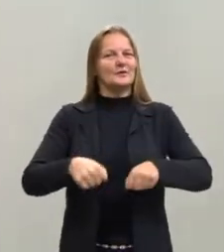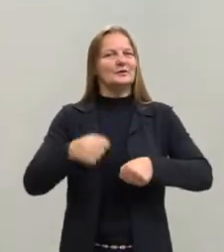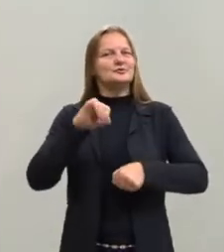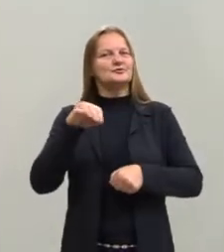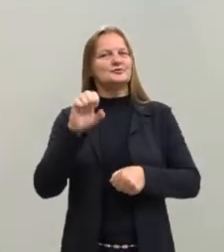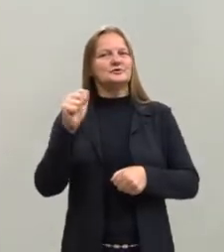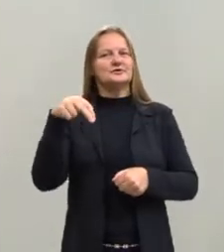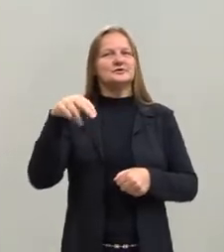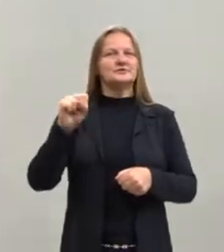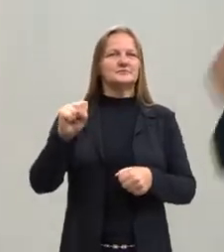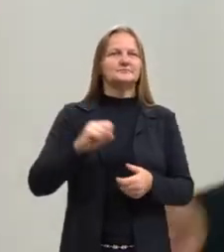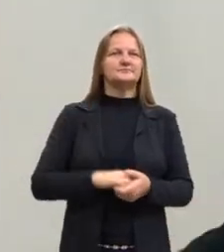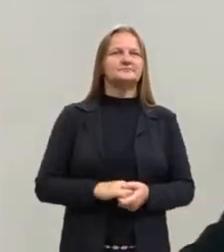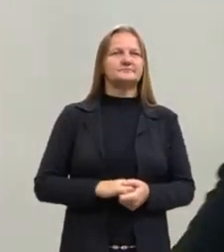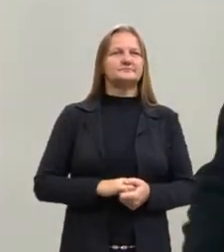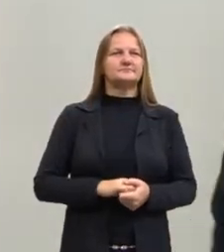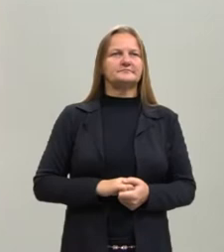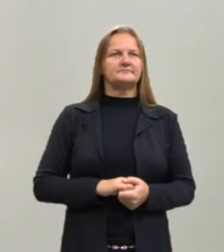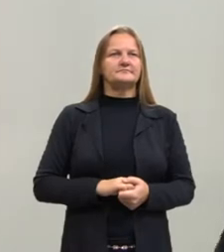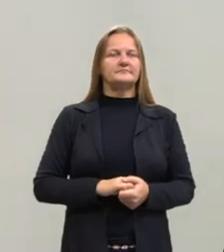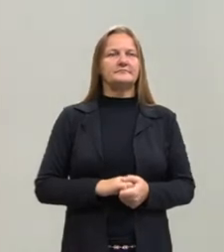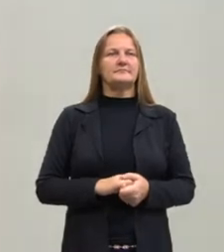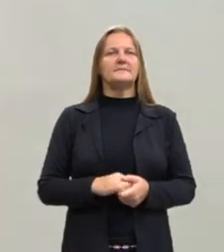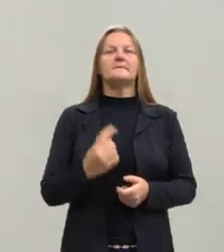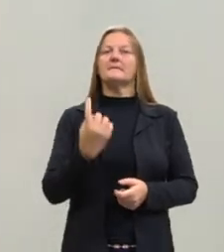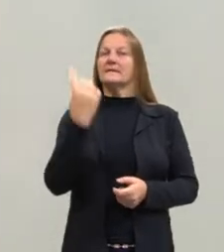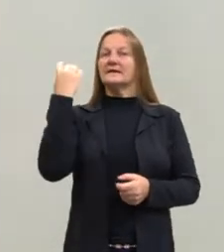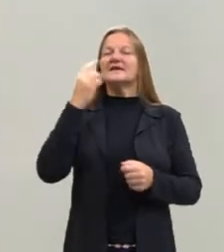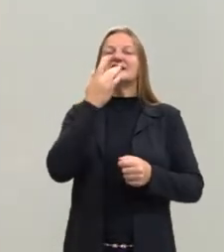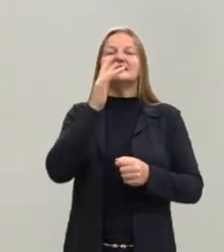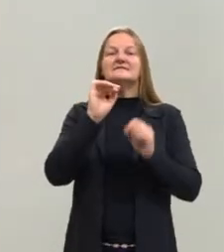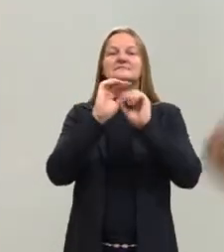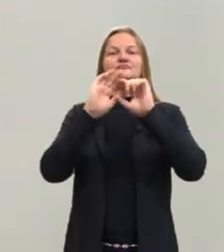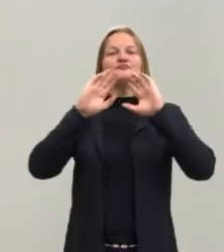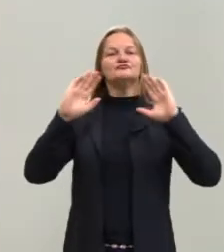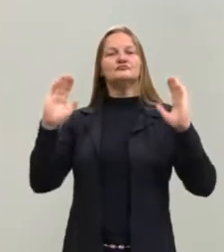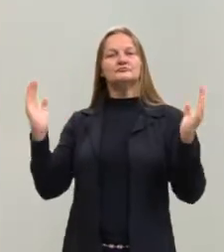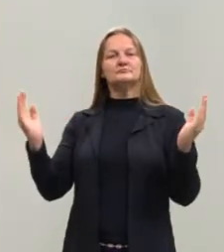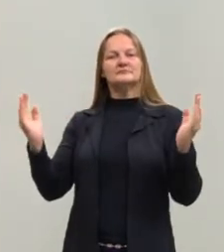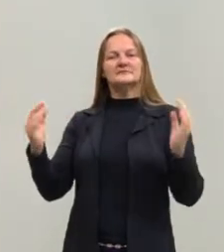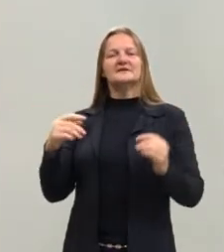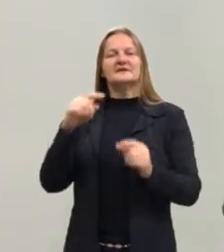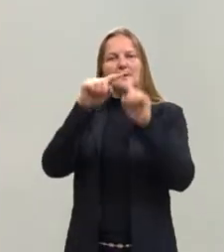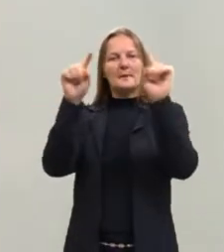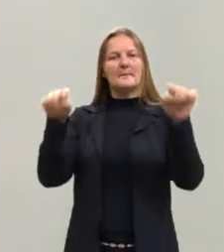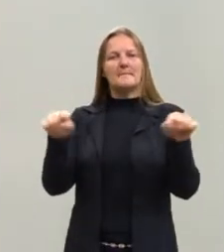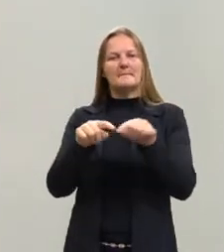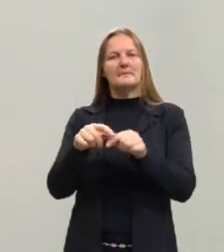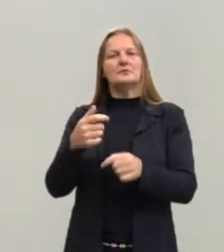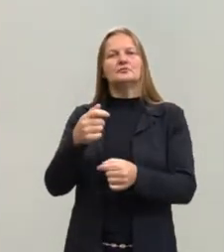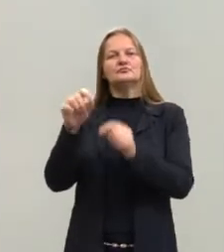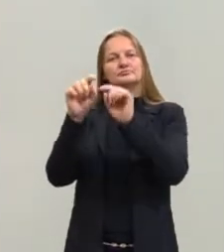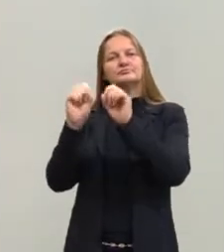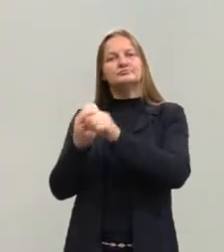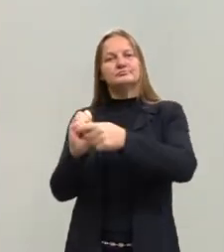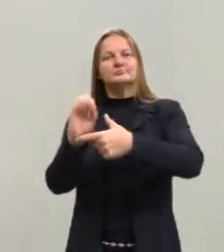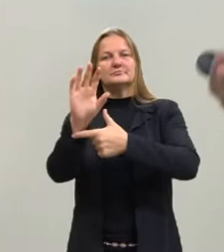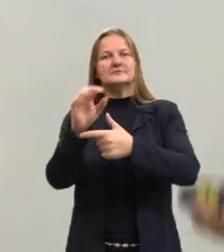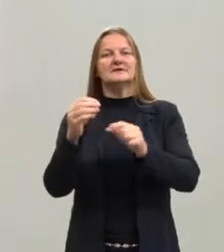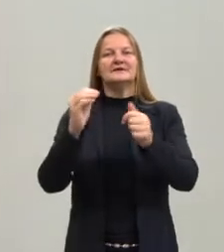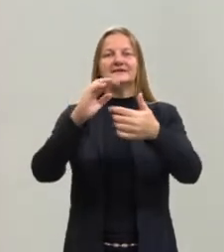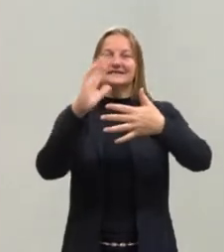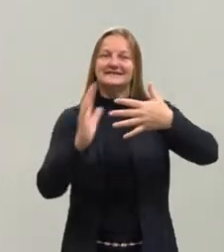No estúdio nós temos um grande painel branco com um quadro branco e um monitor e as nossas